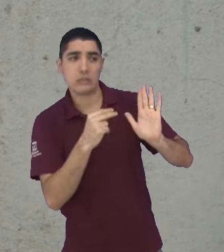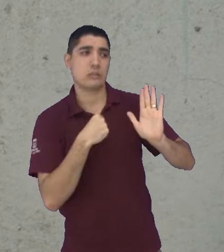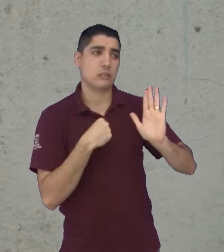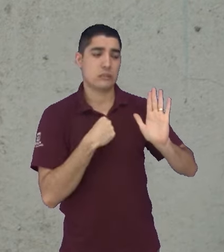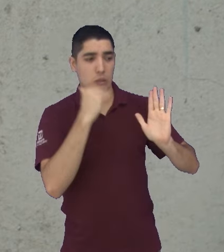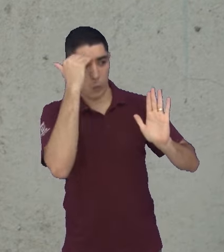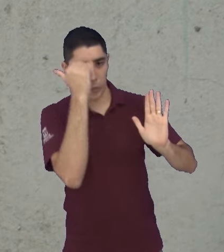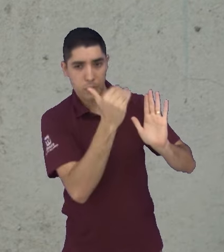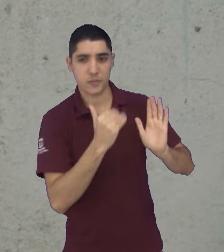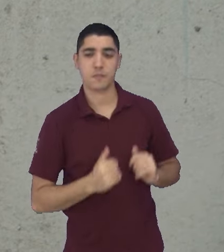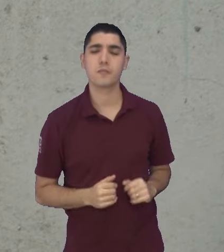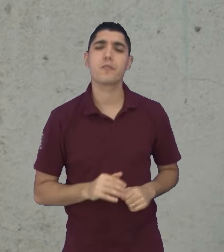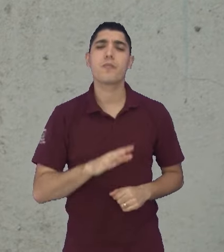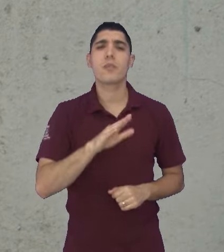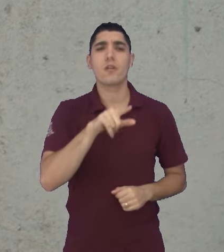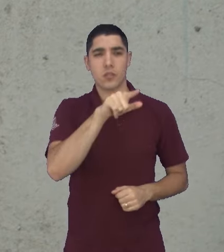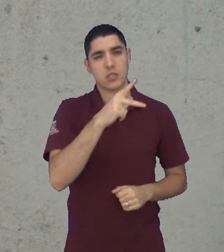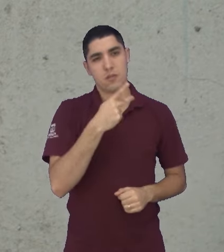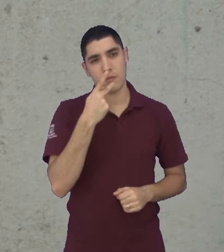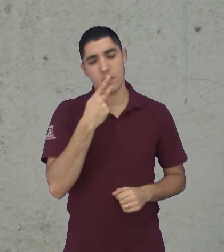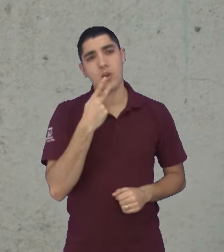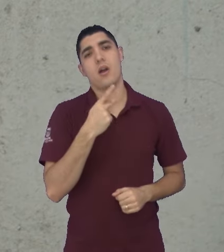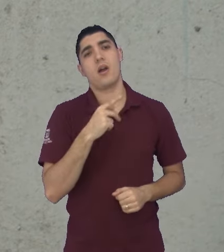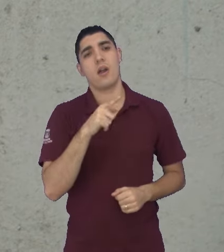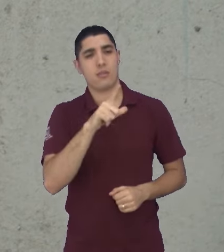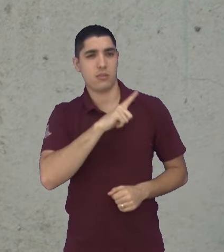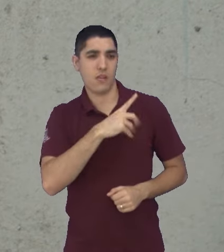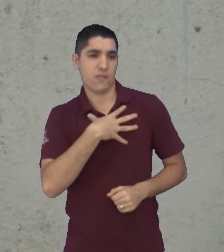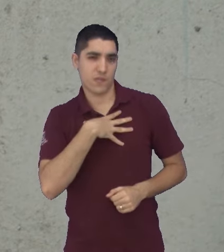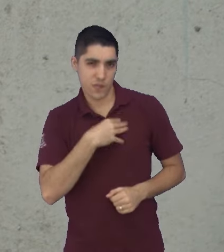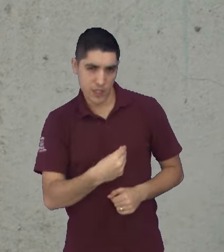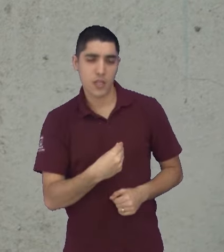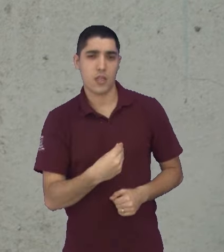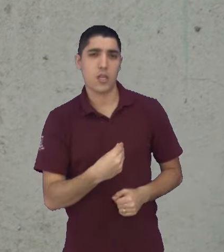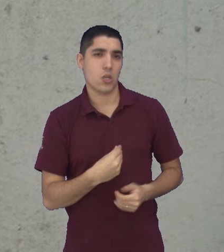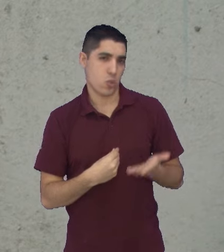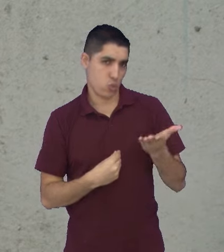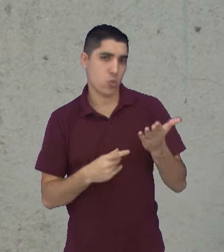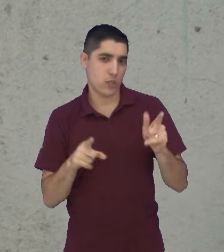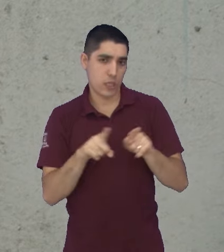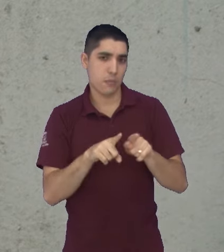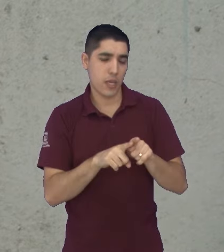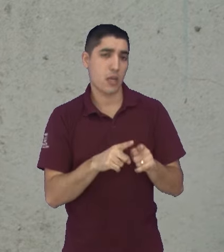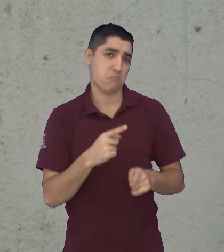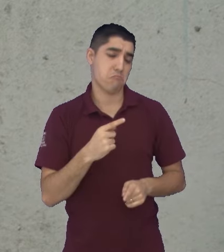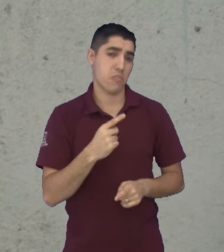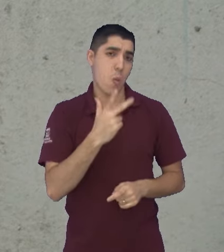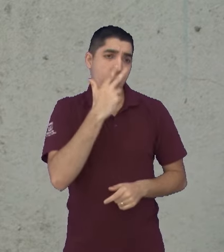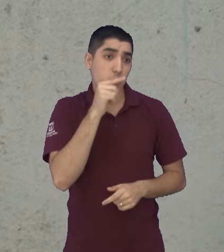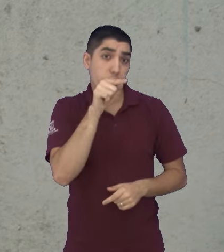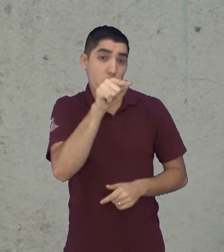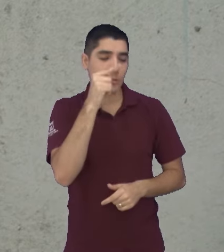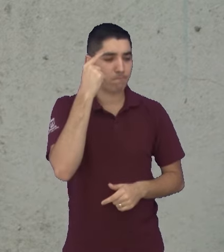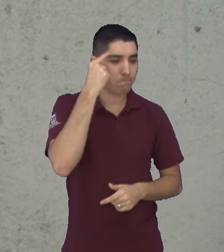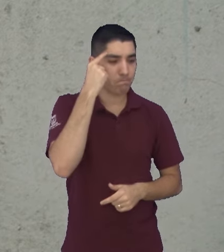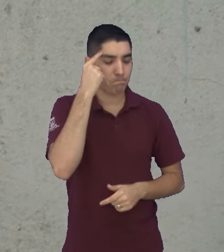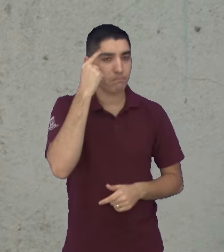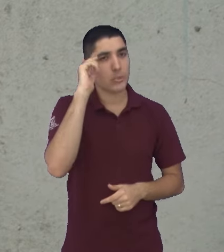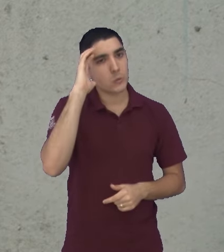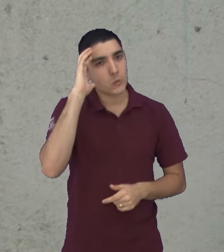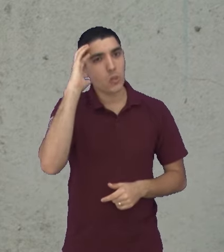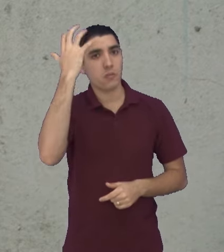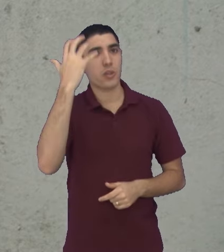Aproveitando, né, como você falou, você é microempreendedor e tem um filho, né? Eu acredito que isso foi uma alternativa que você encontrou para ter